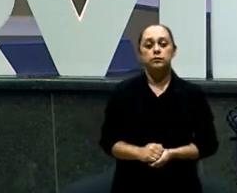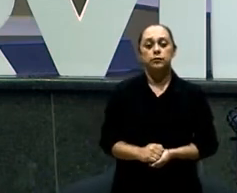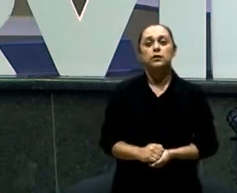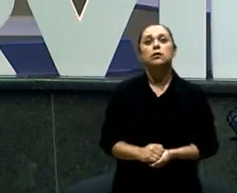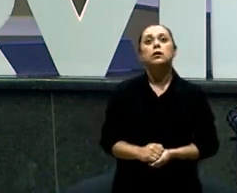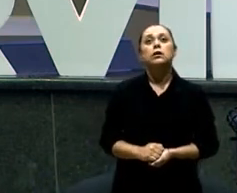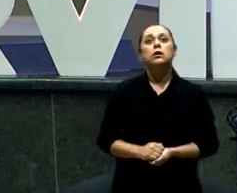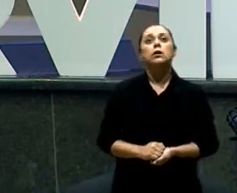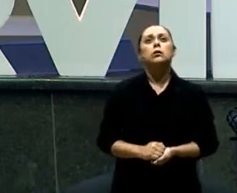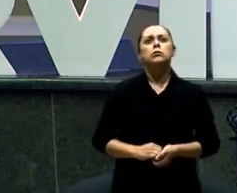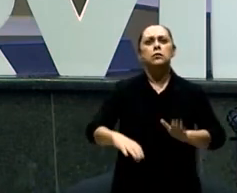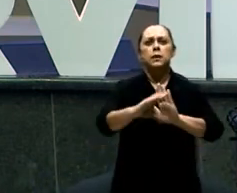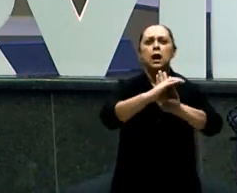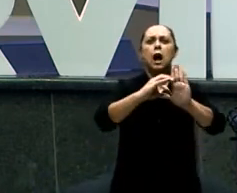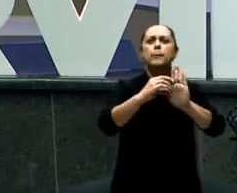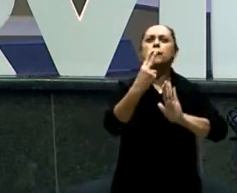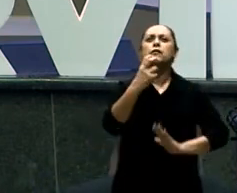Capítulo de número 25